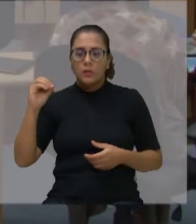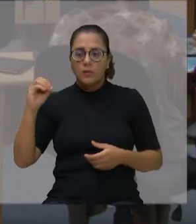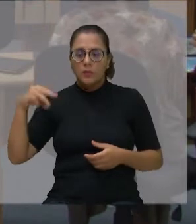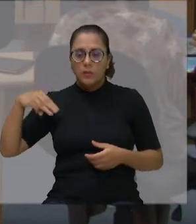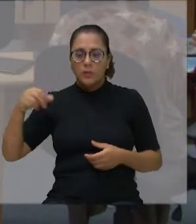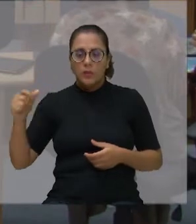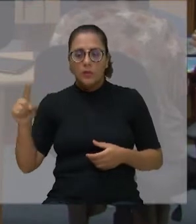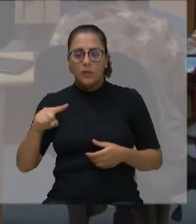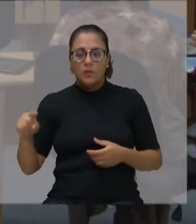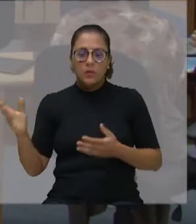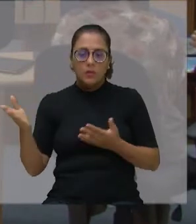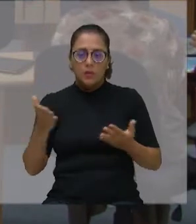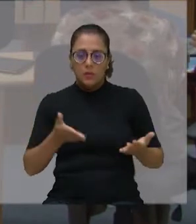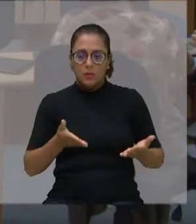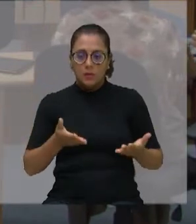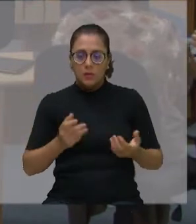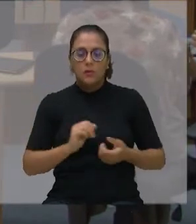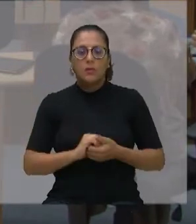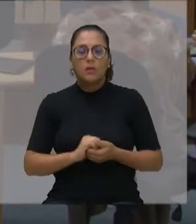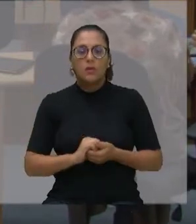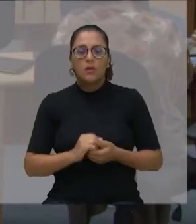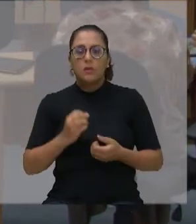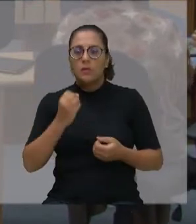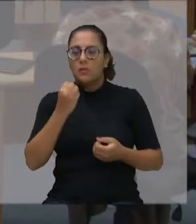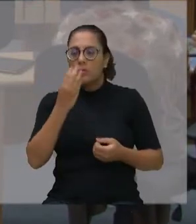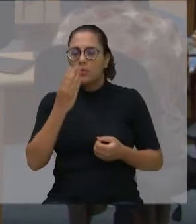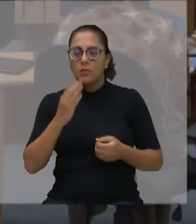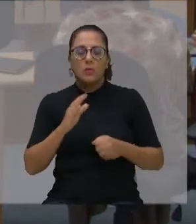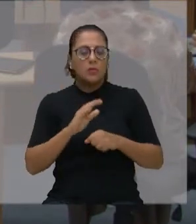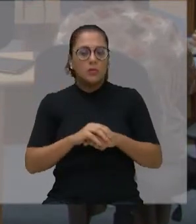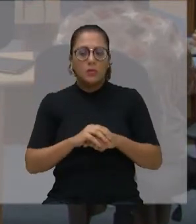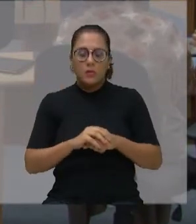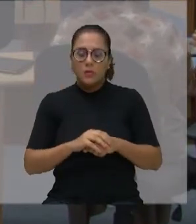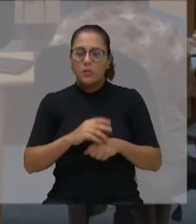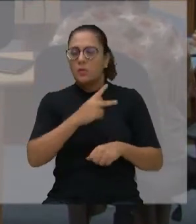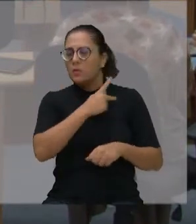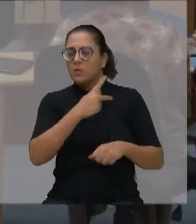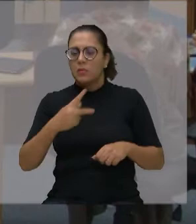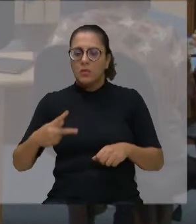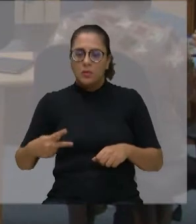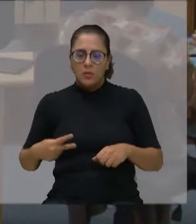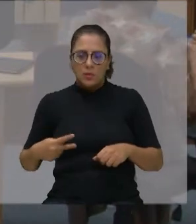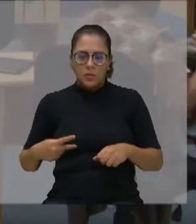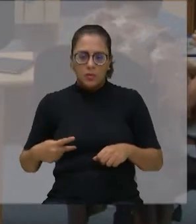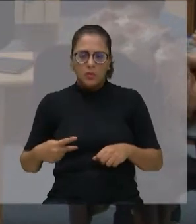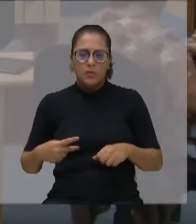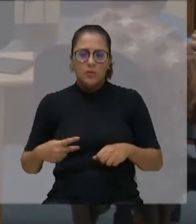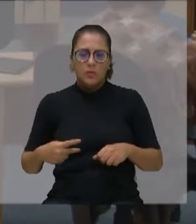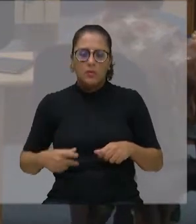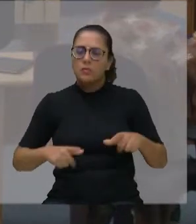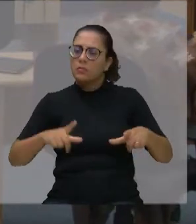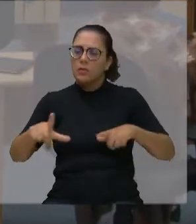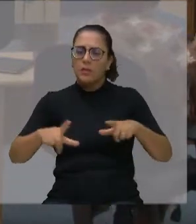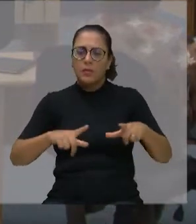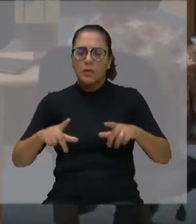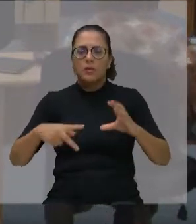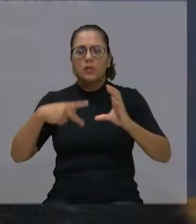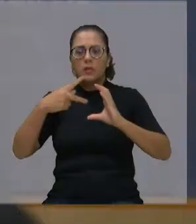Boa noite, presidente. Boa noite, vereadores, servidores da casa, pessoas que nos assistem.